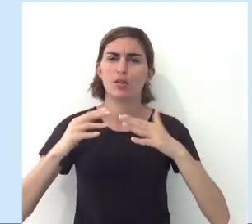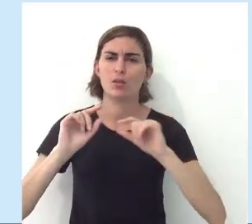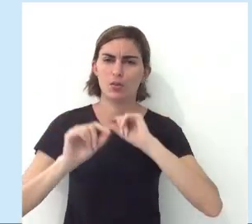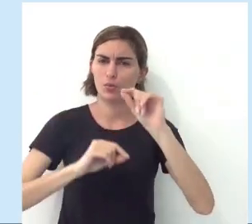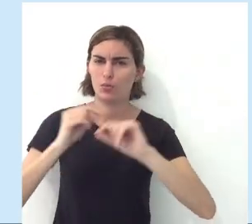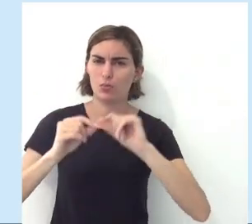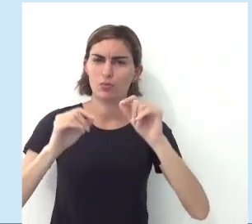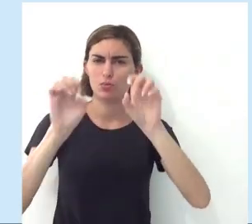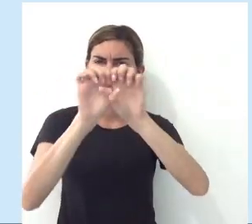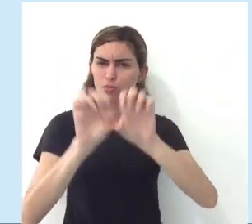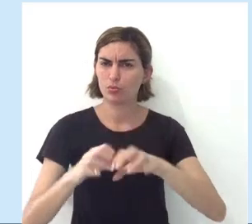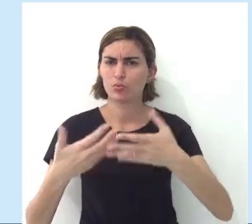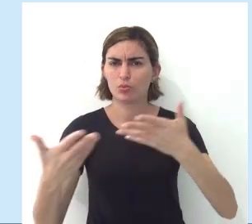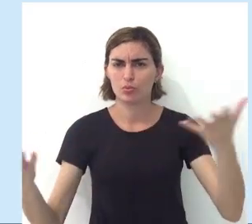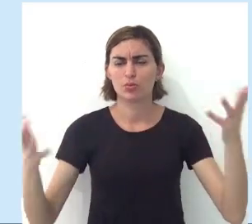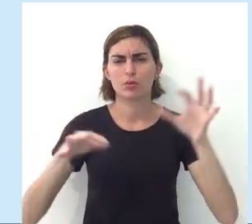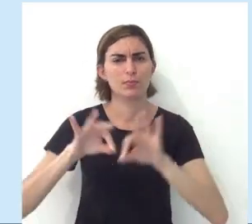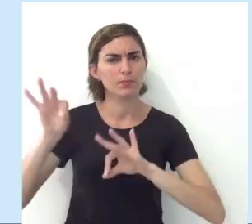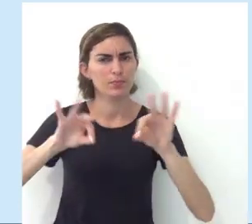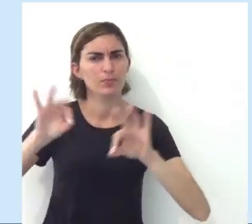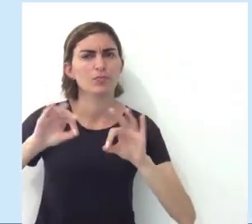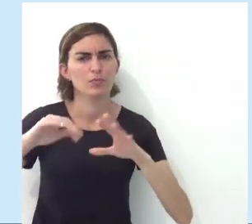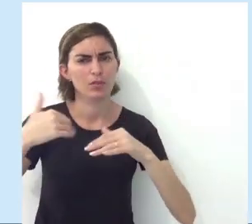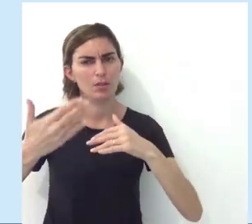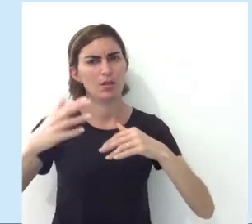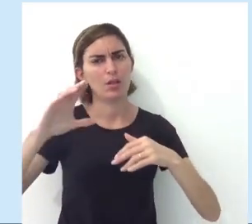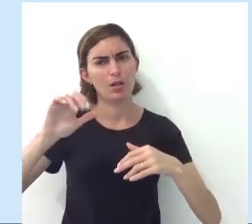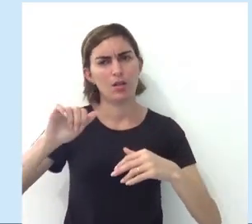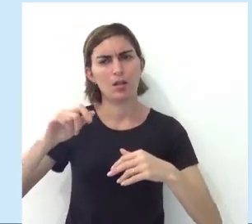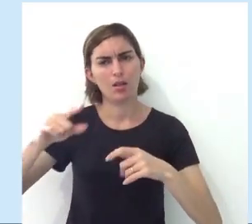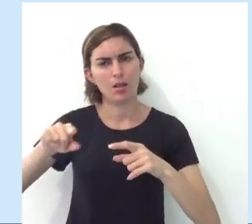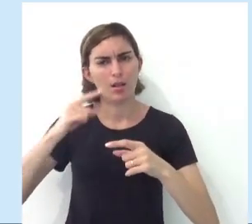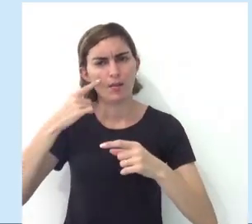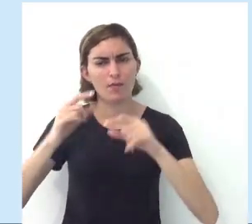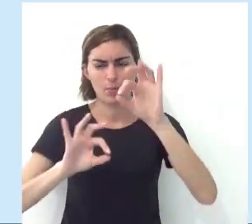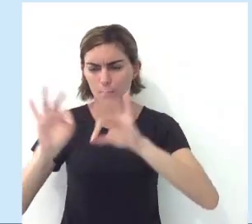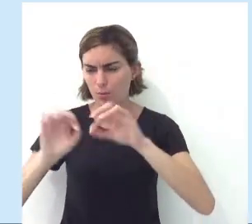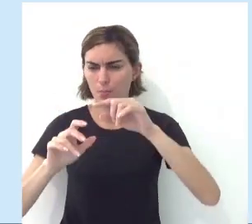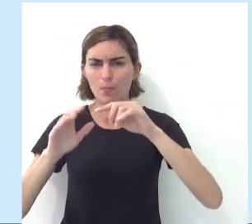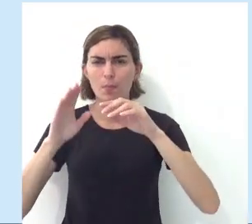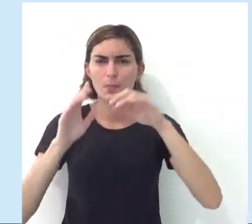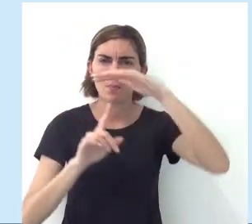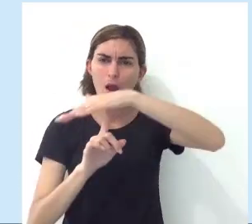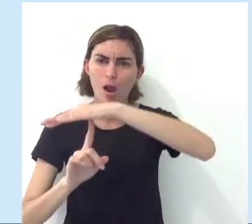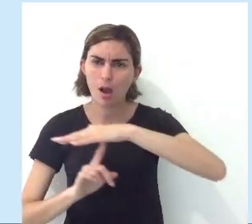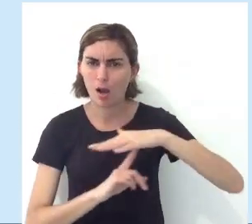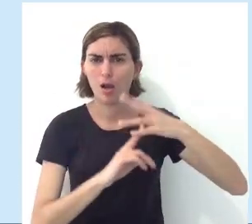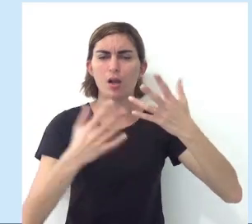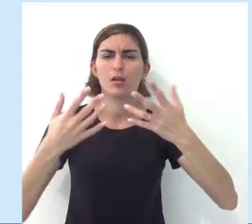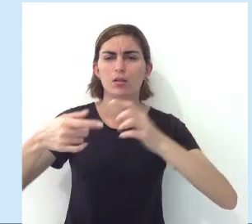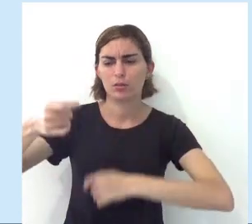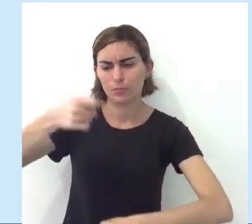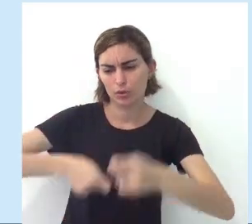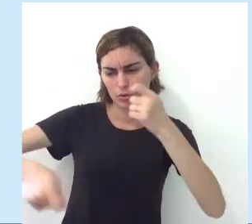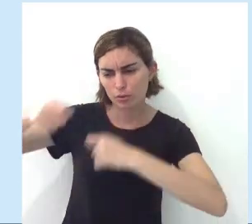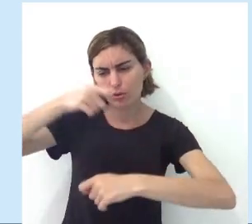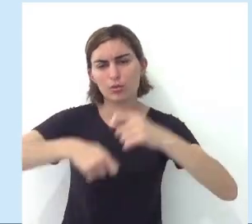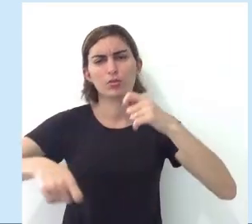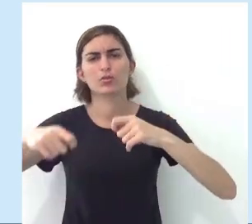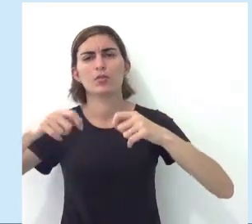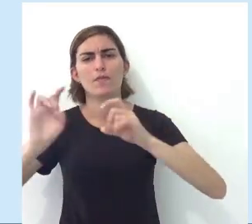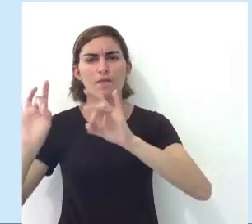infraestrutura montada, né, desde o Carinha voltando, que monta a barraca até o que